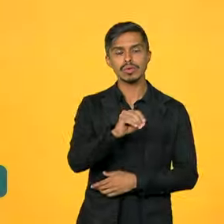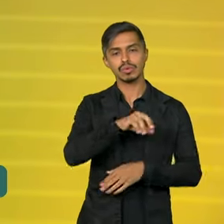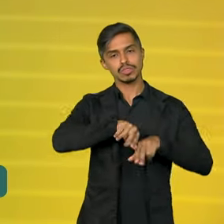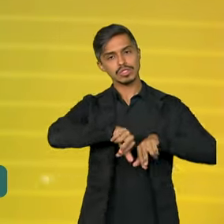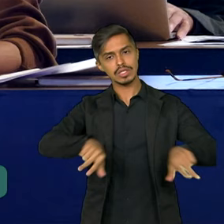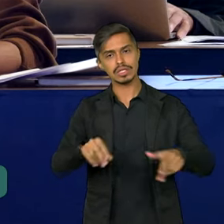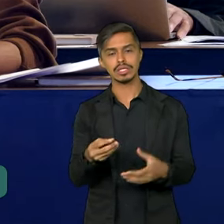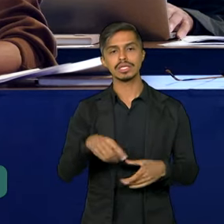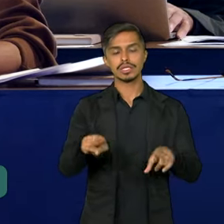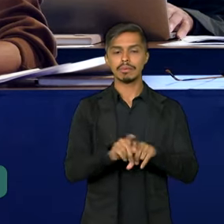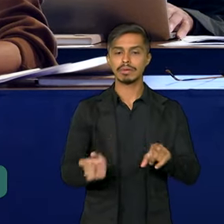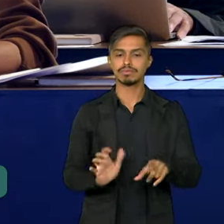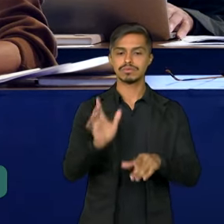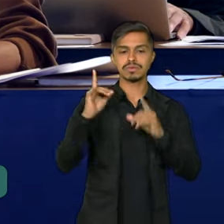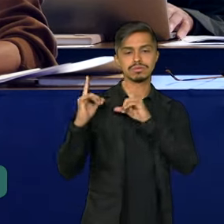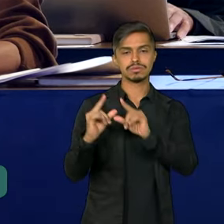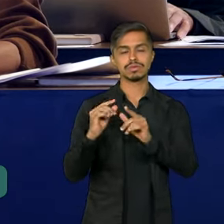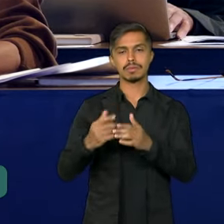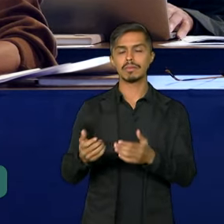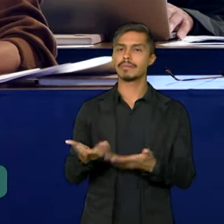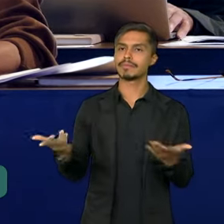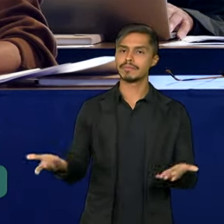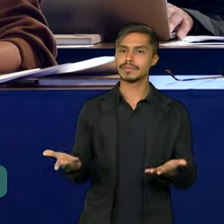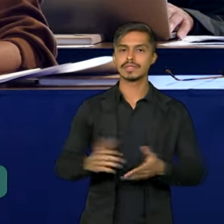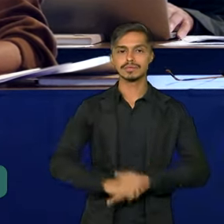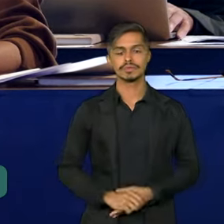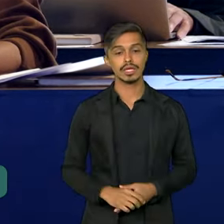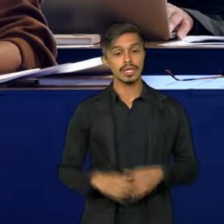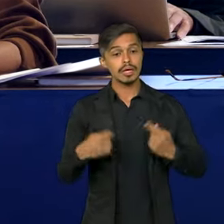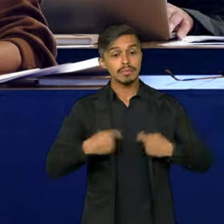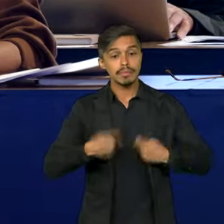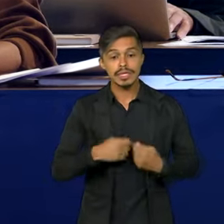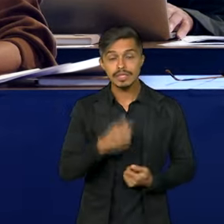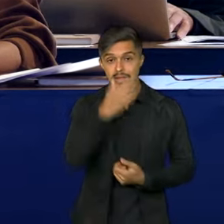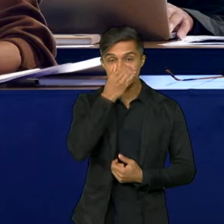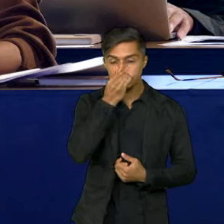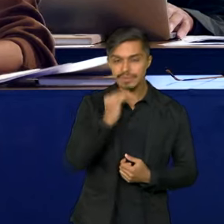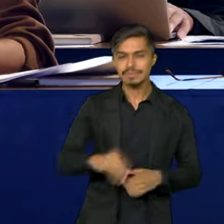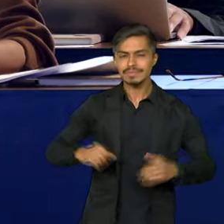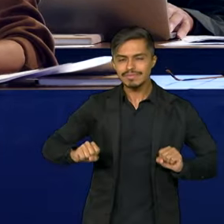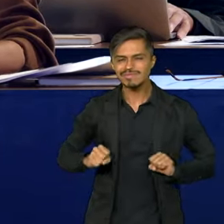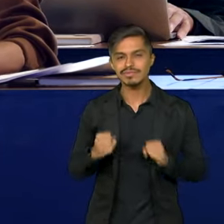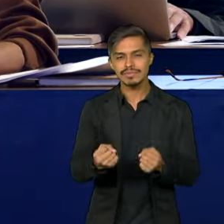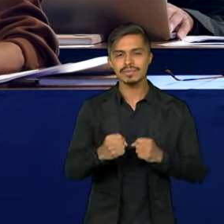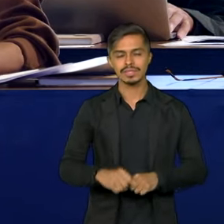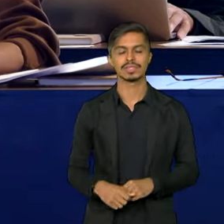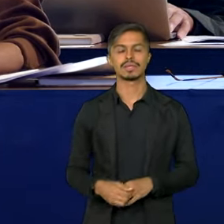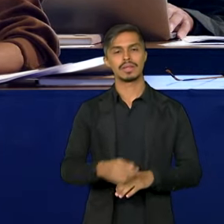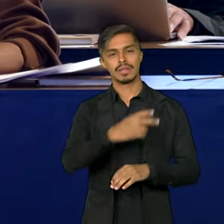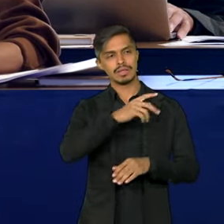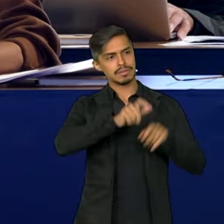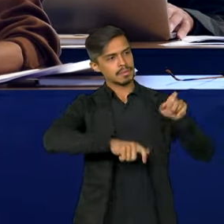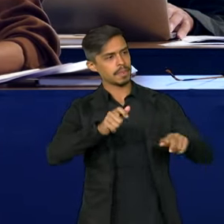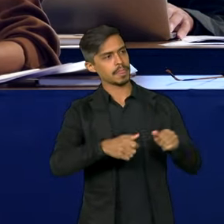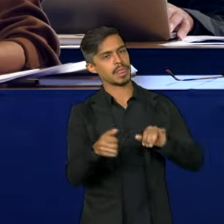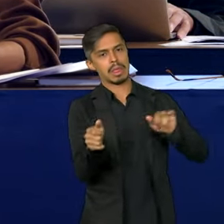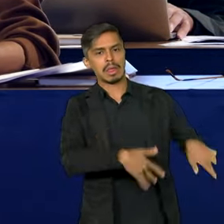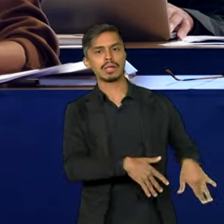poluição. É tempo de agir. E não podemos deixar ninguém para trás. O Brasil